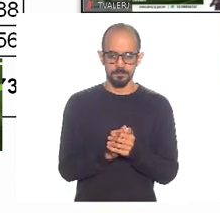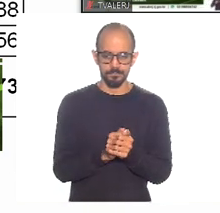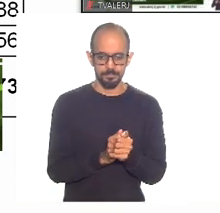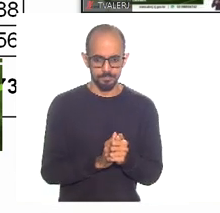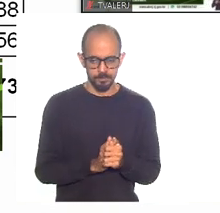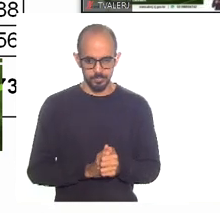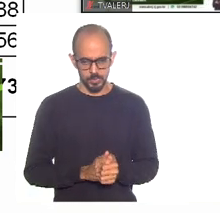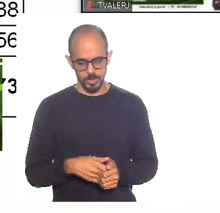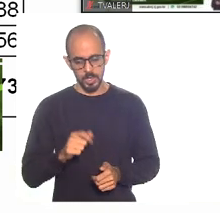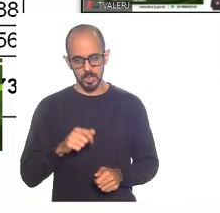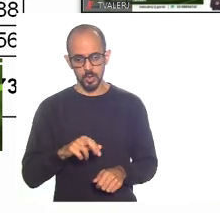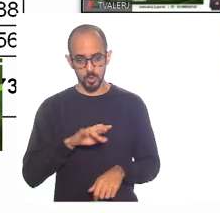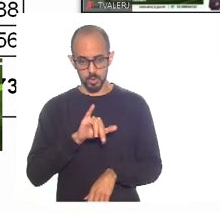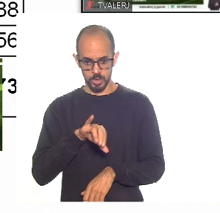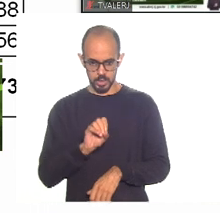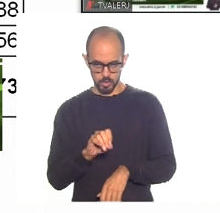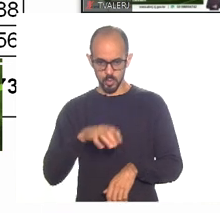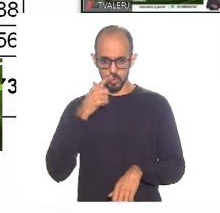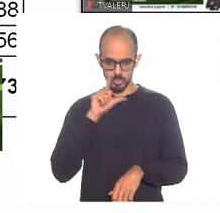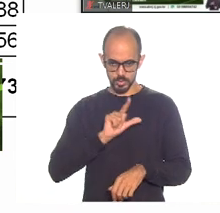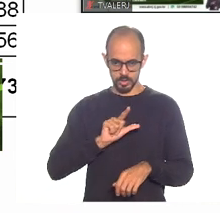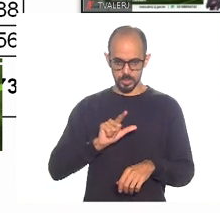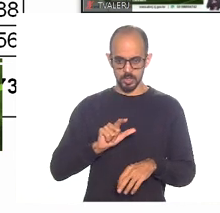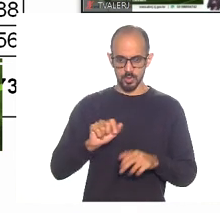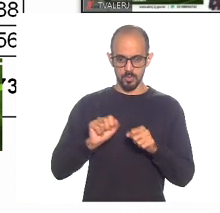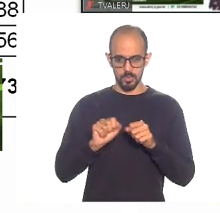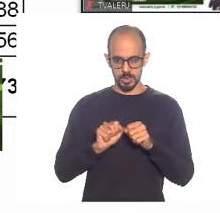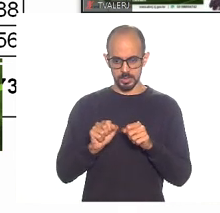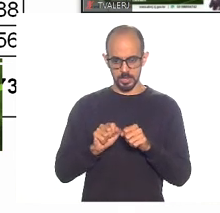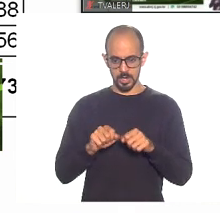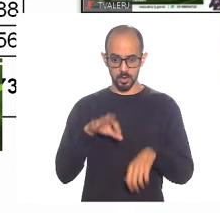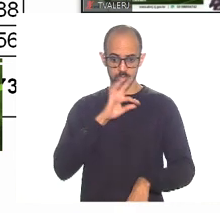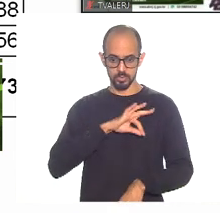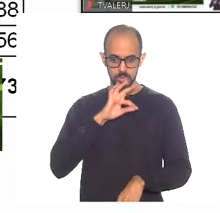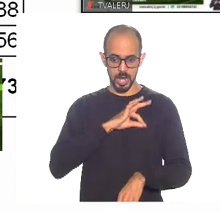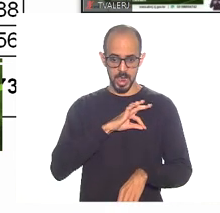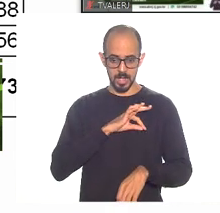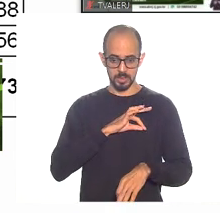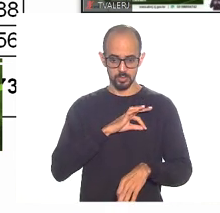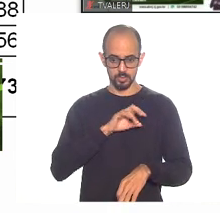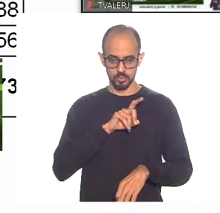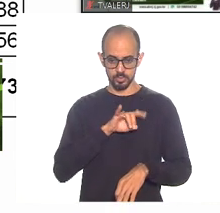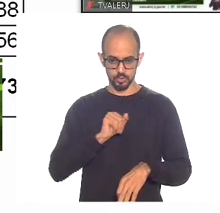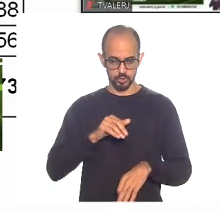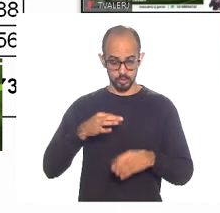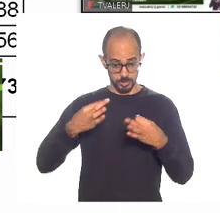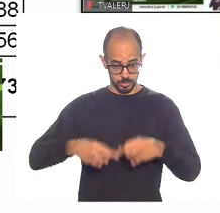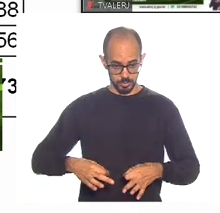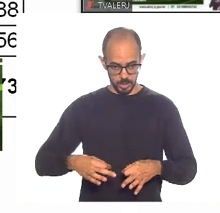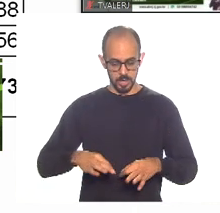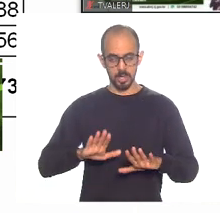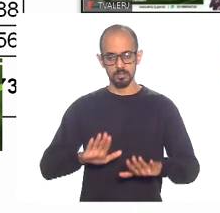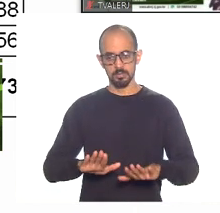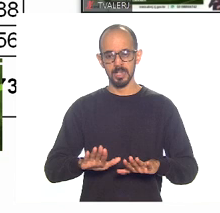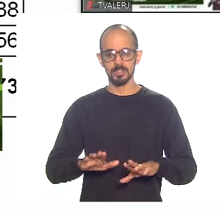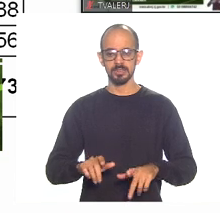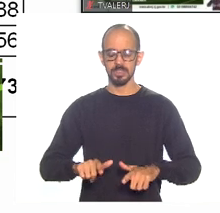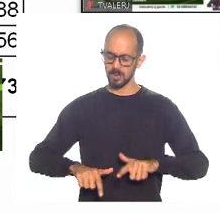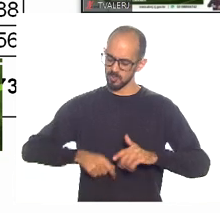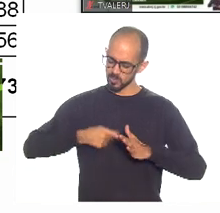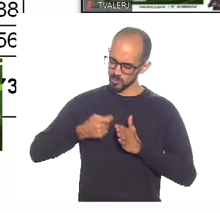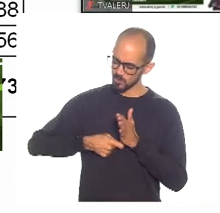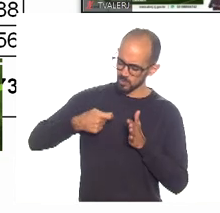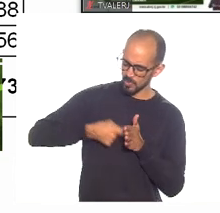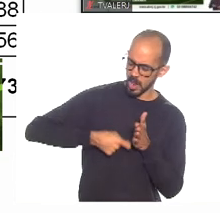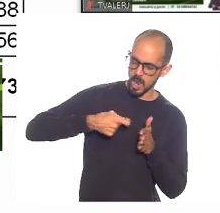conseguiu permitir colocar os salários em dia, então não tinha muito outra alternativa, mas era um acordo draconiano, né? E feito a partir de